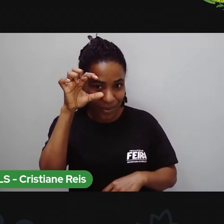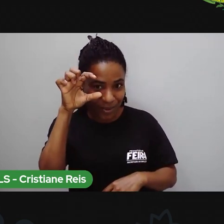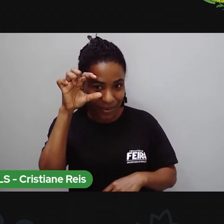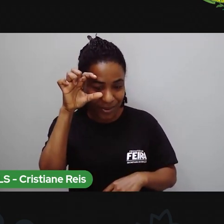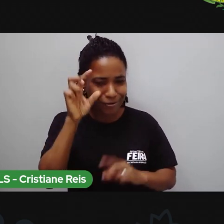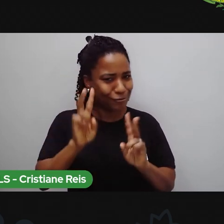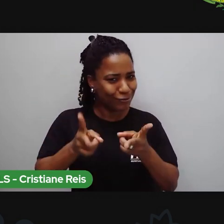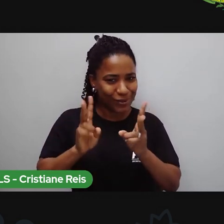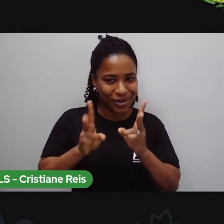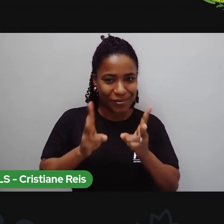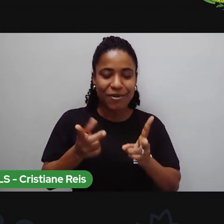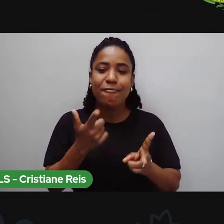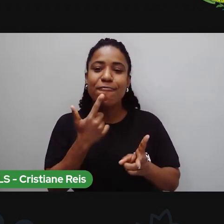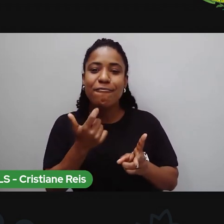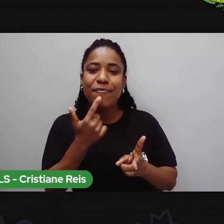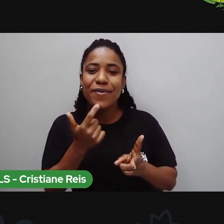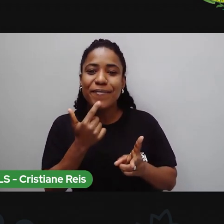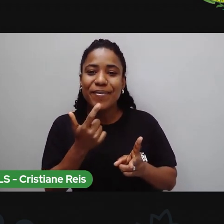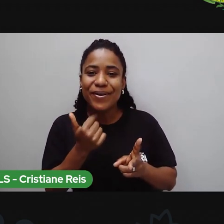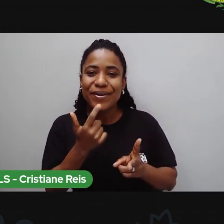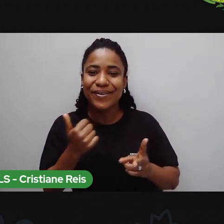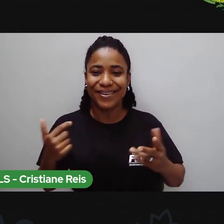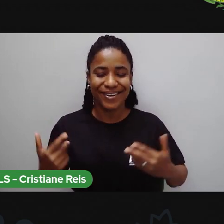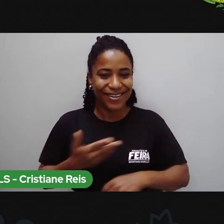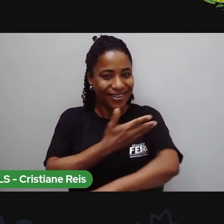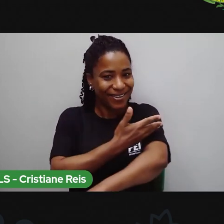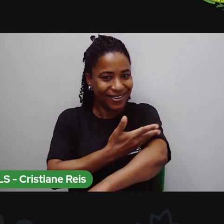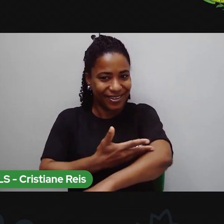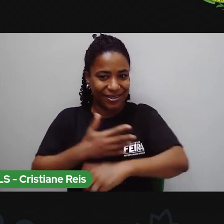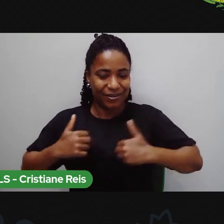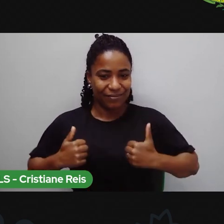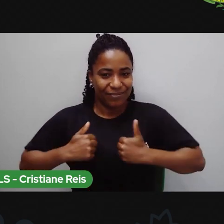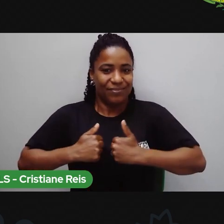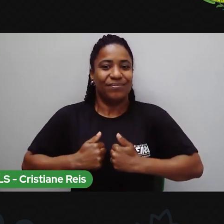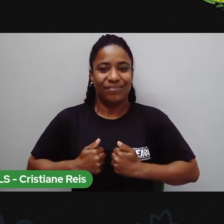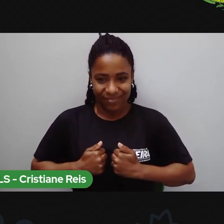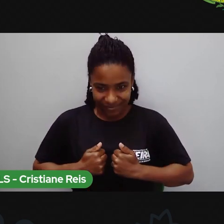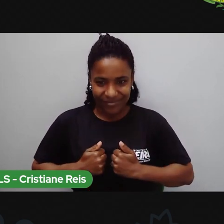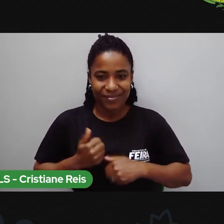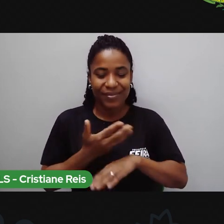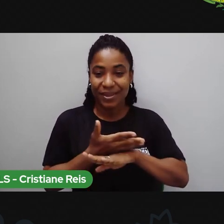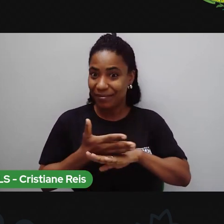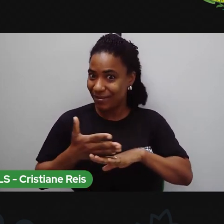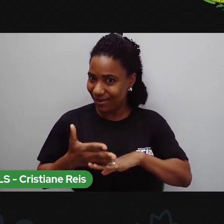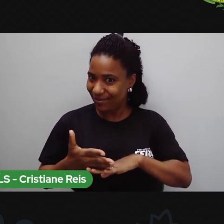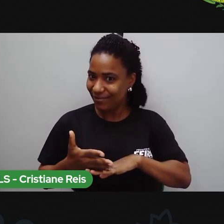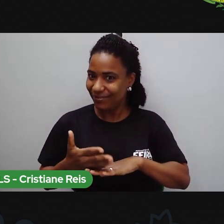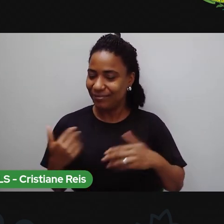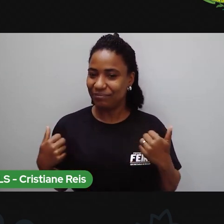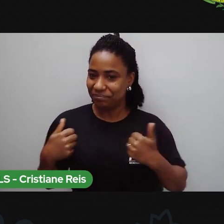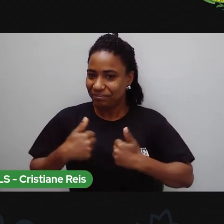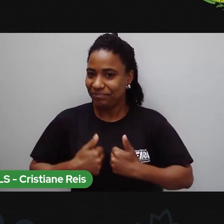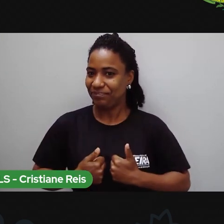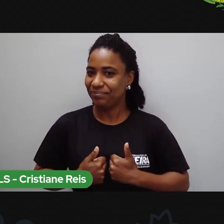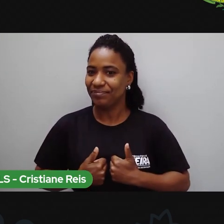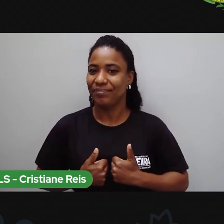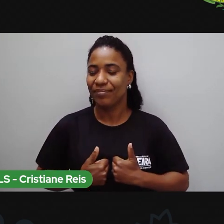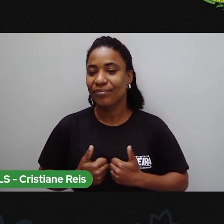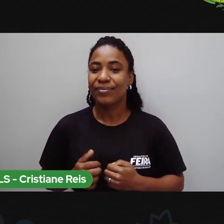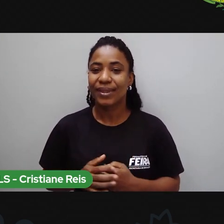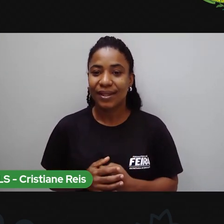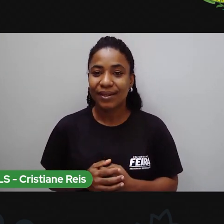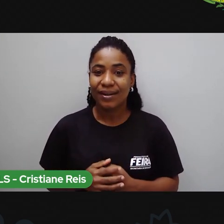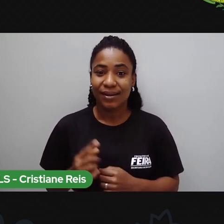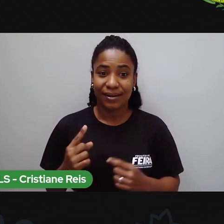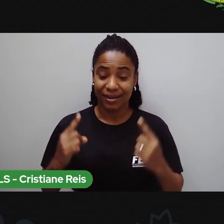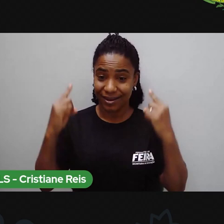haste vermelha e com guardapó branco, sobreposto à blusa. Na parte de trás, vocês podem